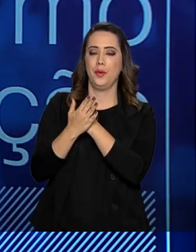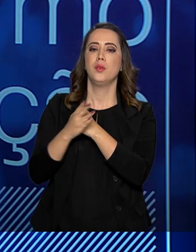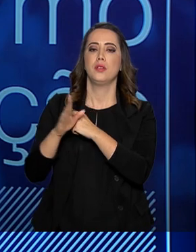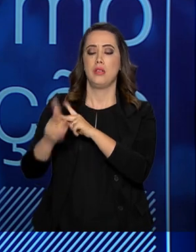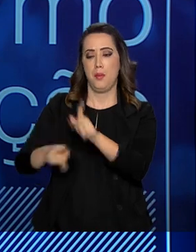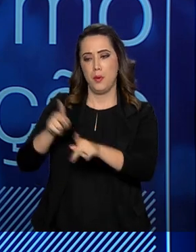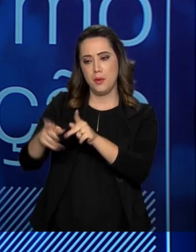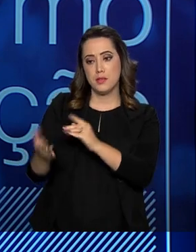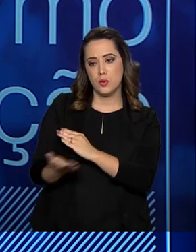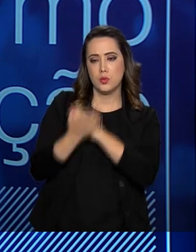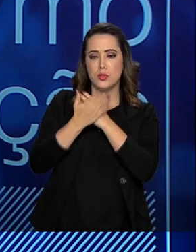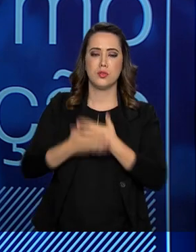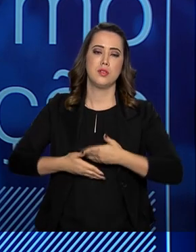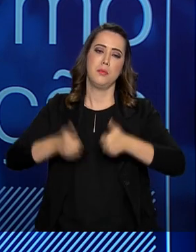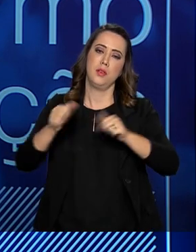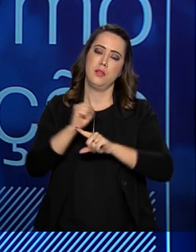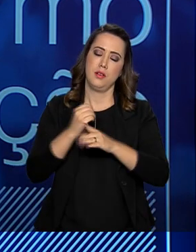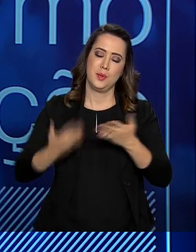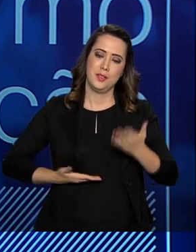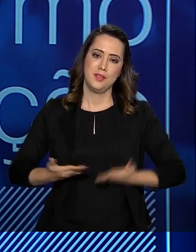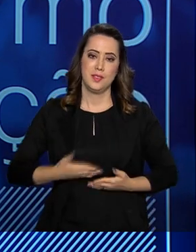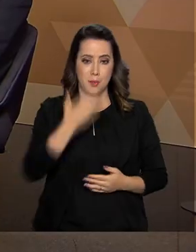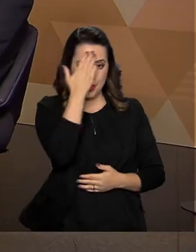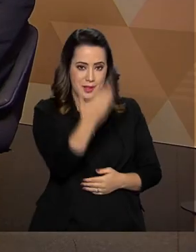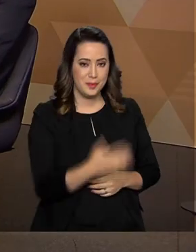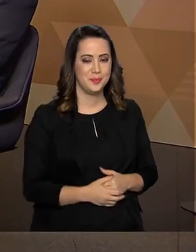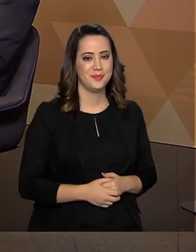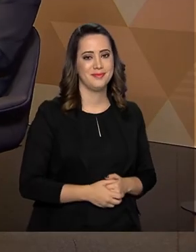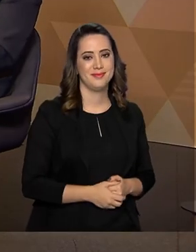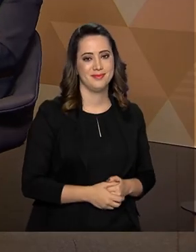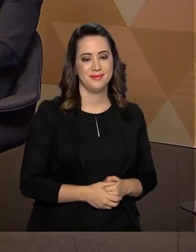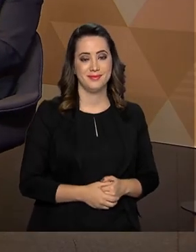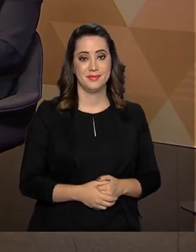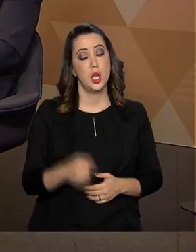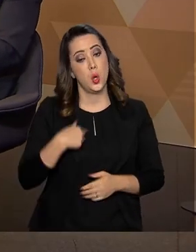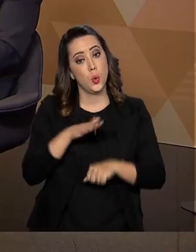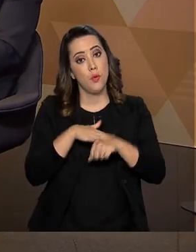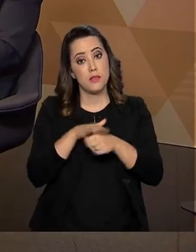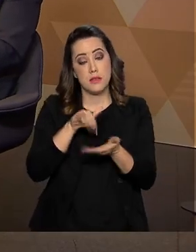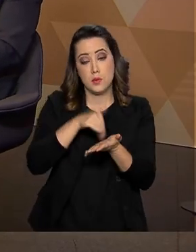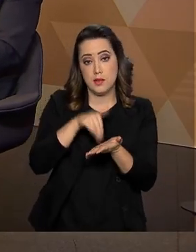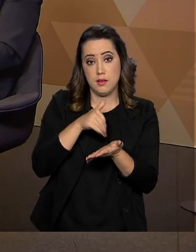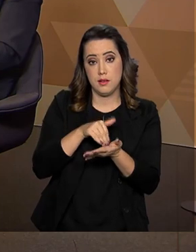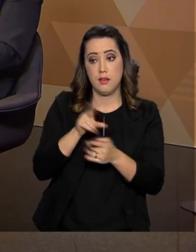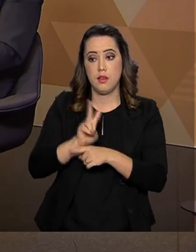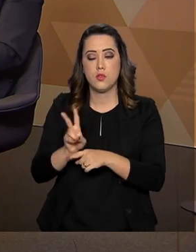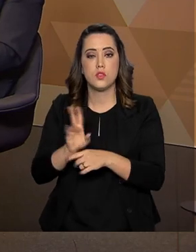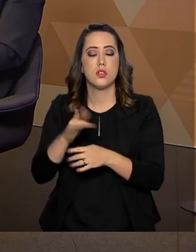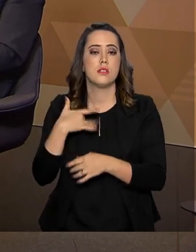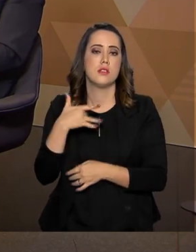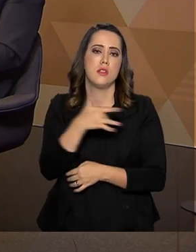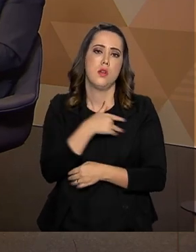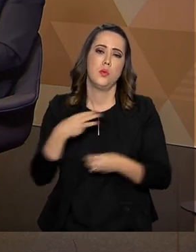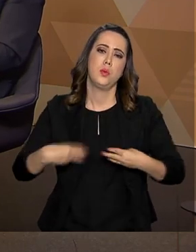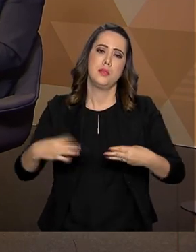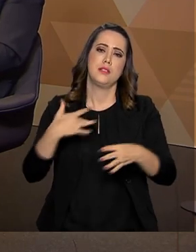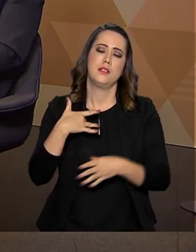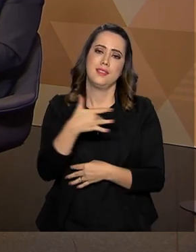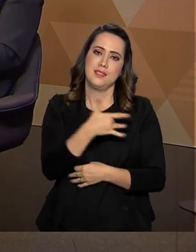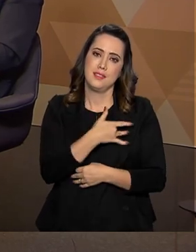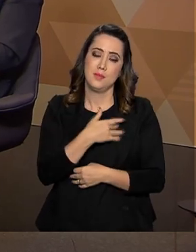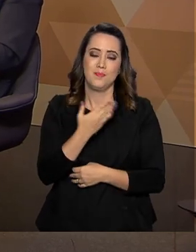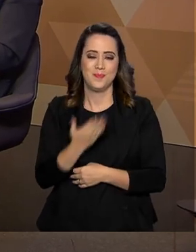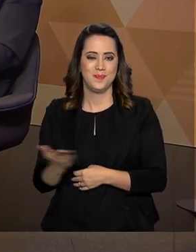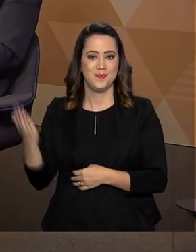ajudando a aprimorar o serviço de saúde. Muito obrigado. Eu conversei com o secretário de Vigilância em Saúde do Ministério da Saúde,